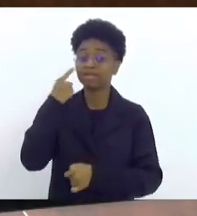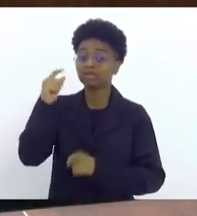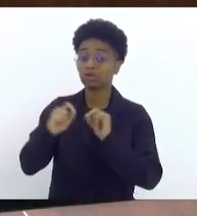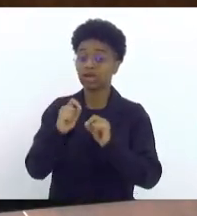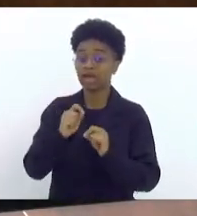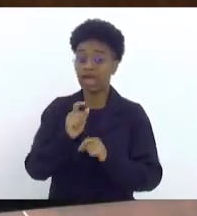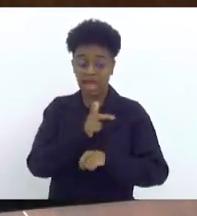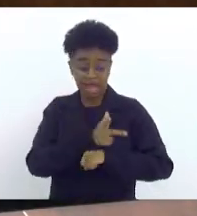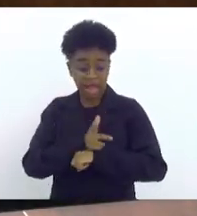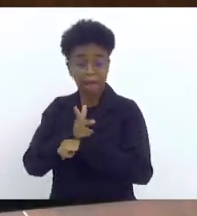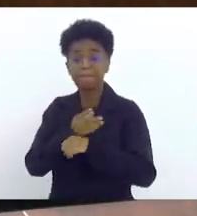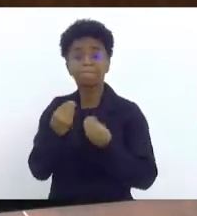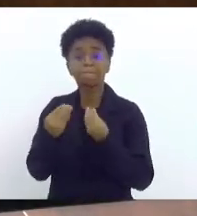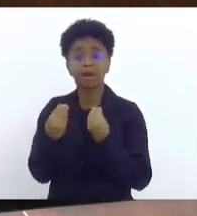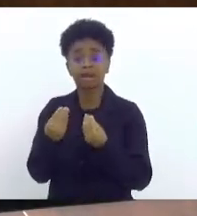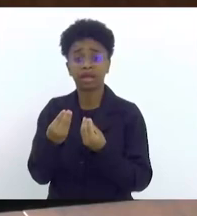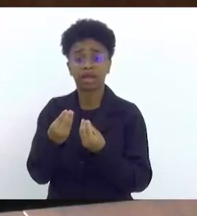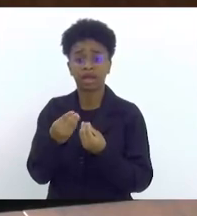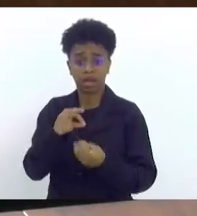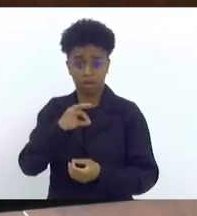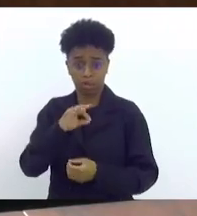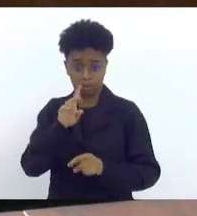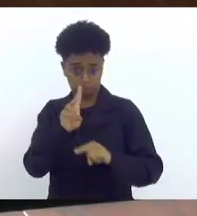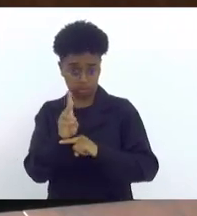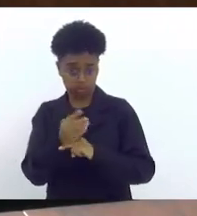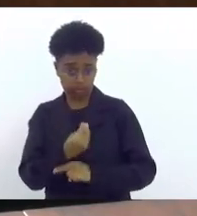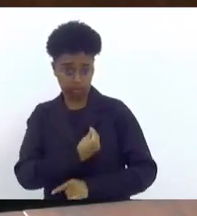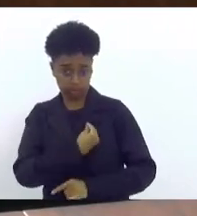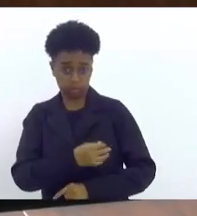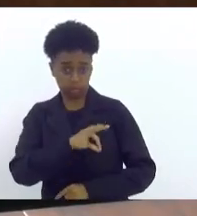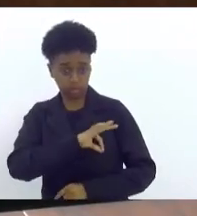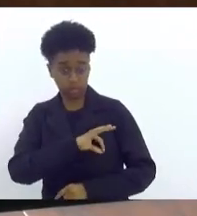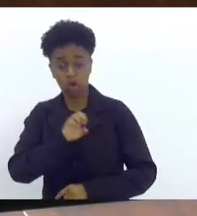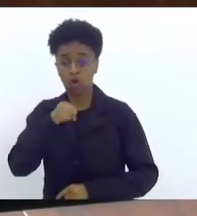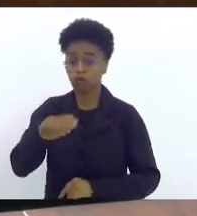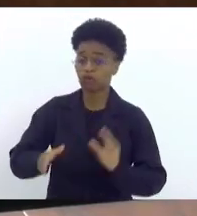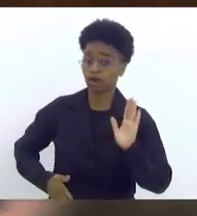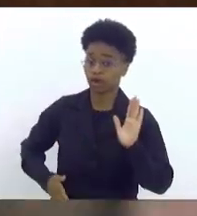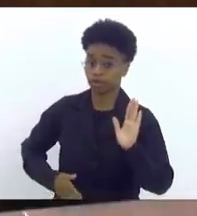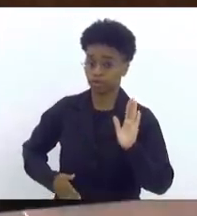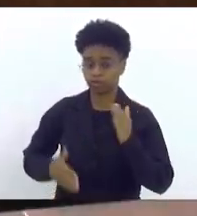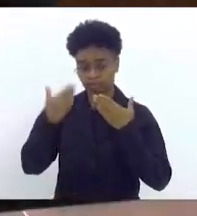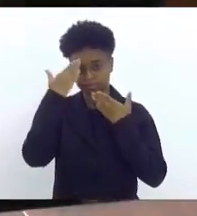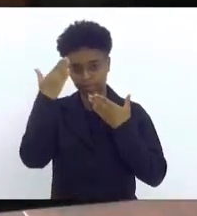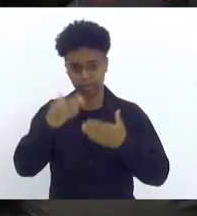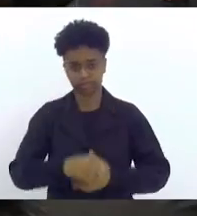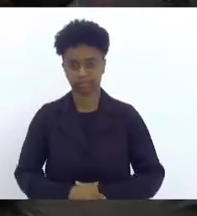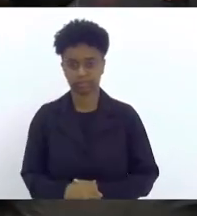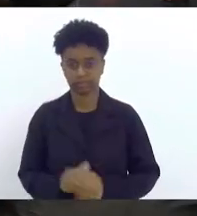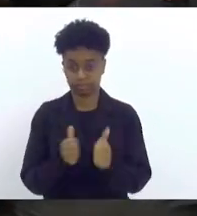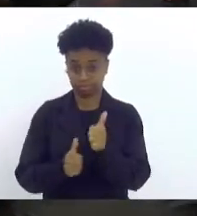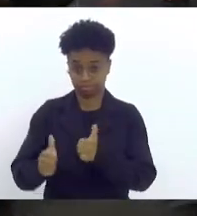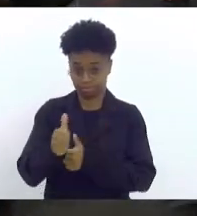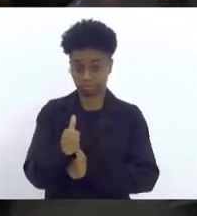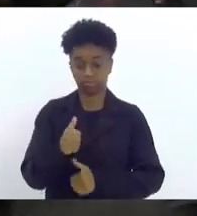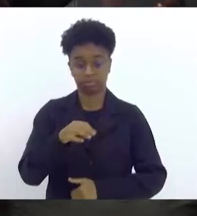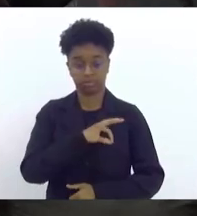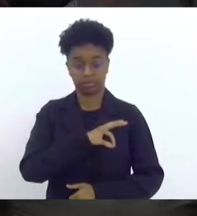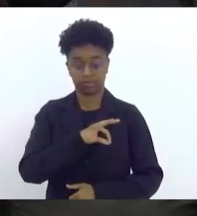para quê? Para proteger a vida do policial ou a vida do vagabundo? Obrigada. Pela ordem, senhor presidente.